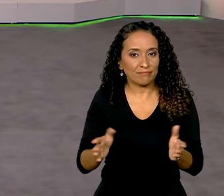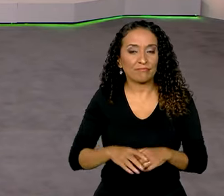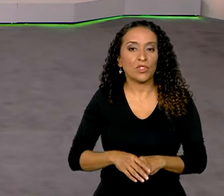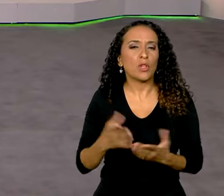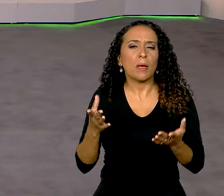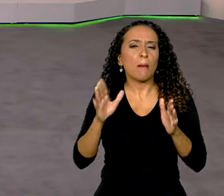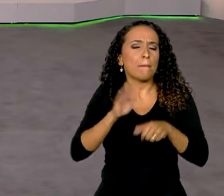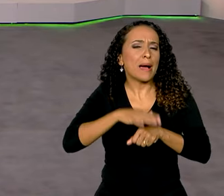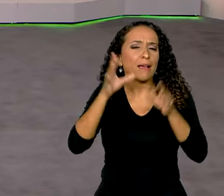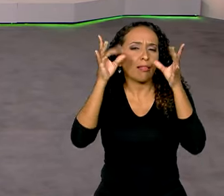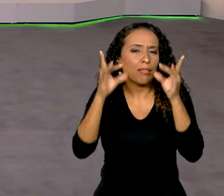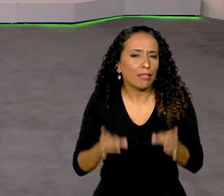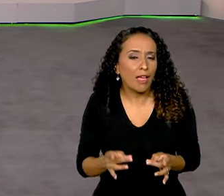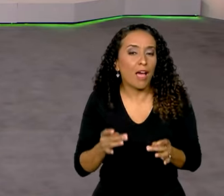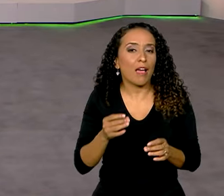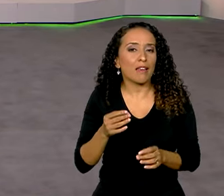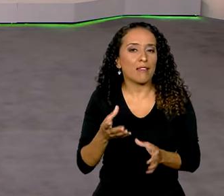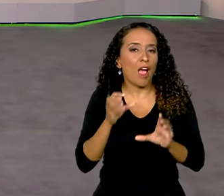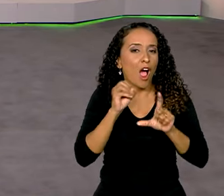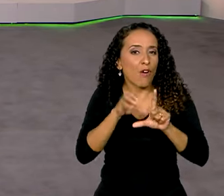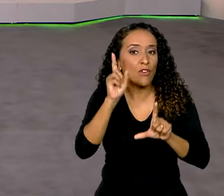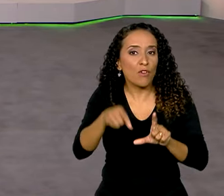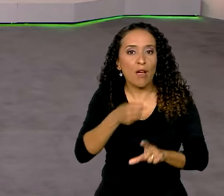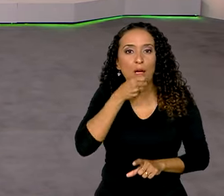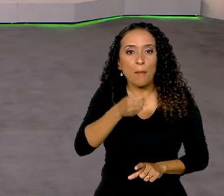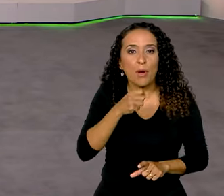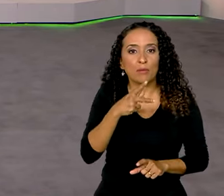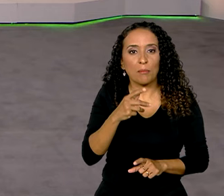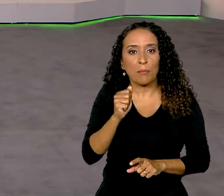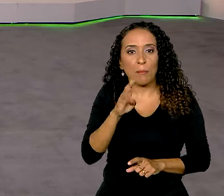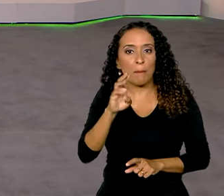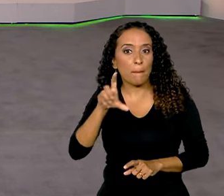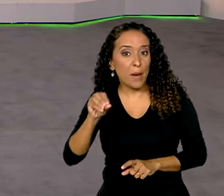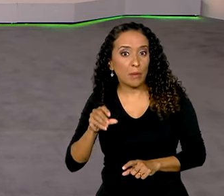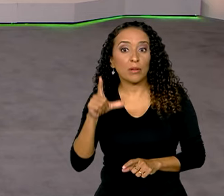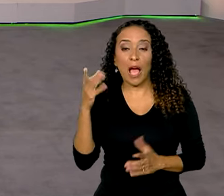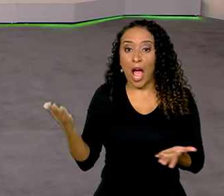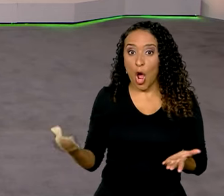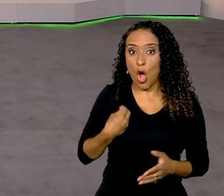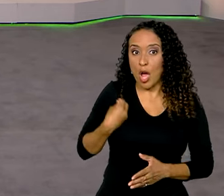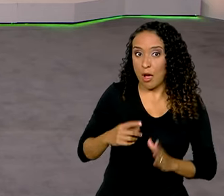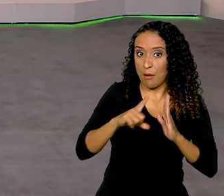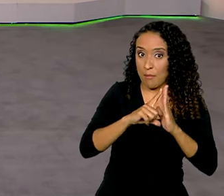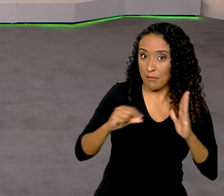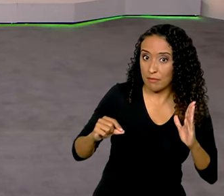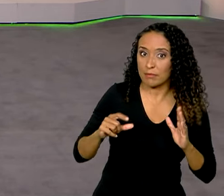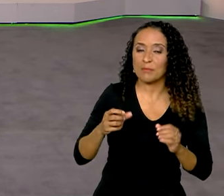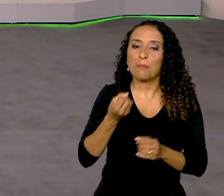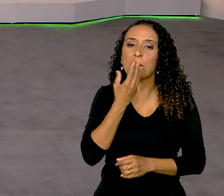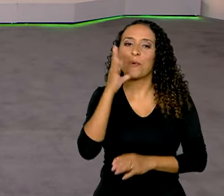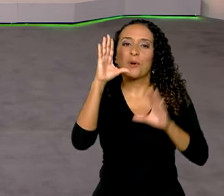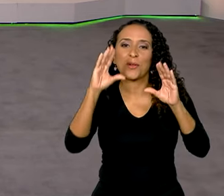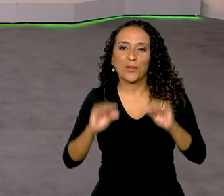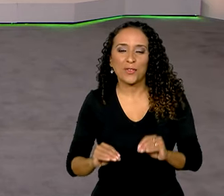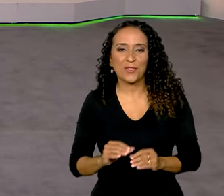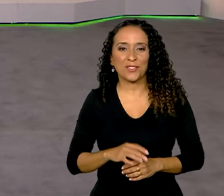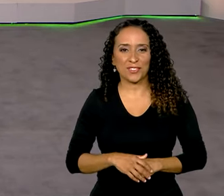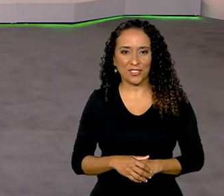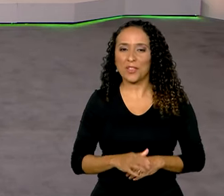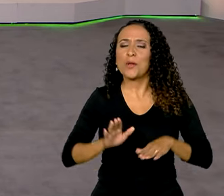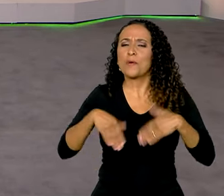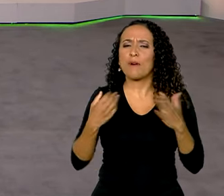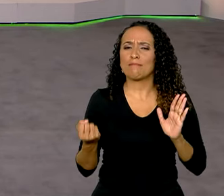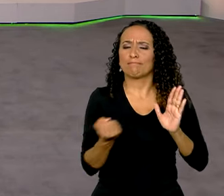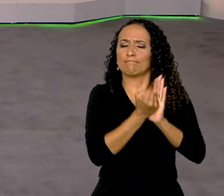quem tem mais detalhes para a gente ao vivo é o repórter Pablo Mundim, que está lá no Palácio do Planalto. Olá, Pablo, boa noite.